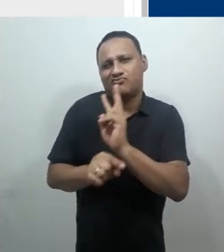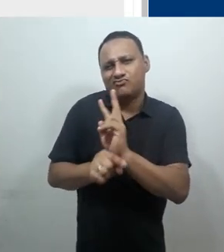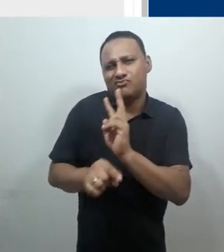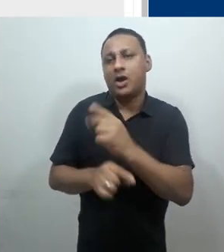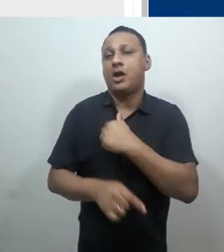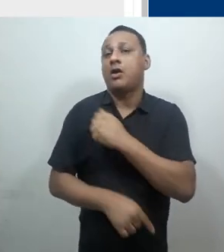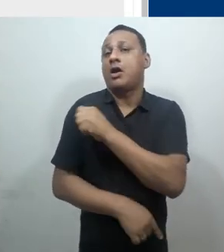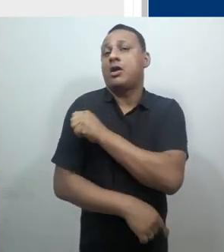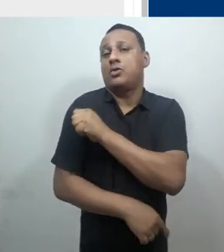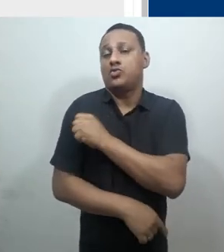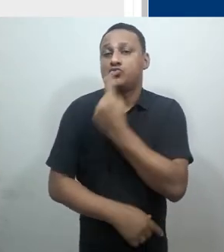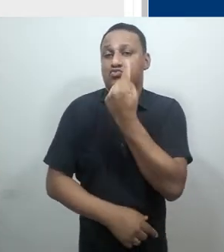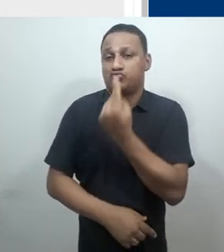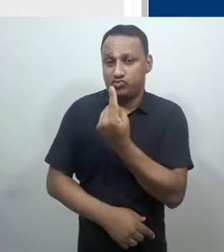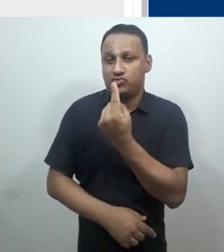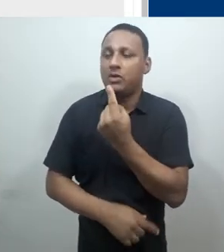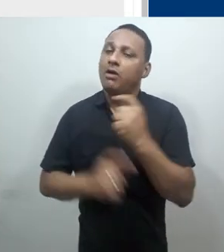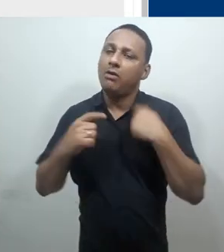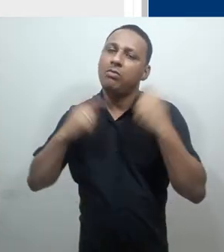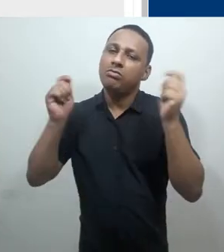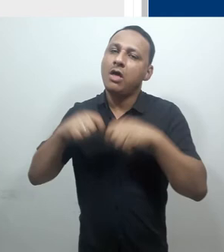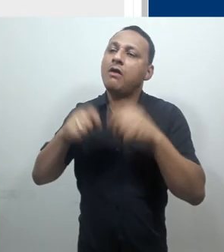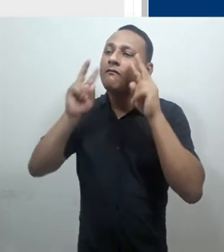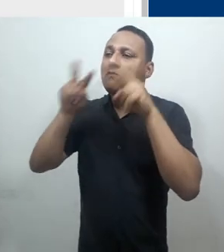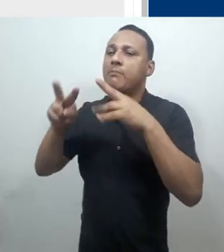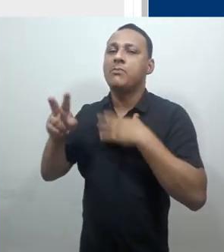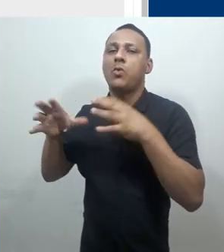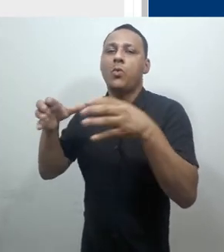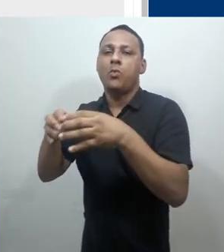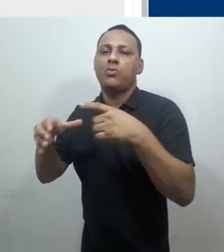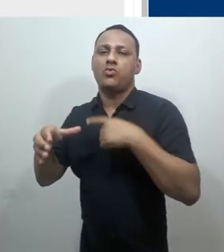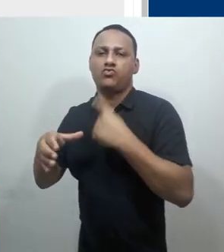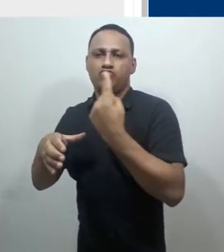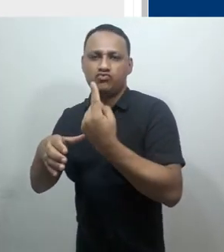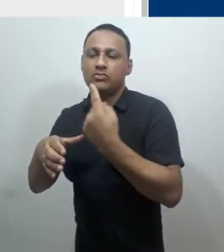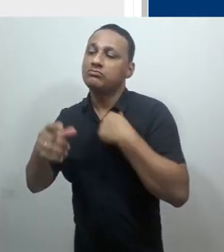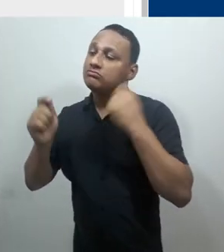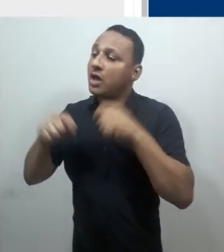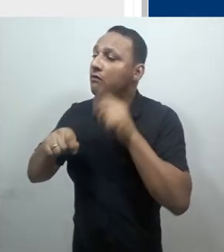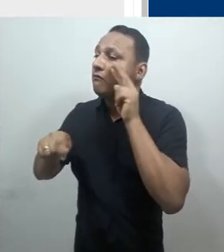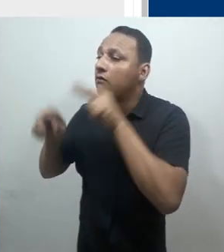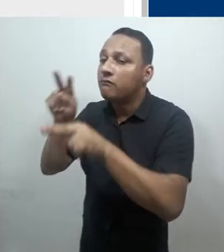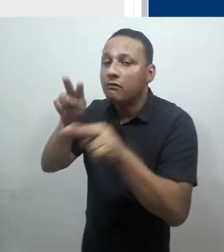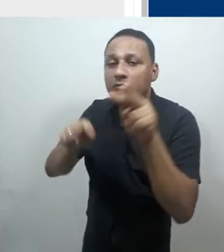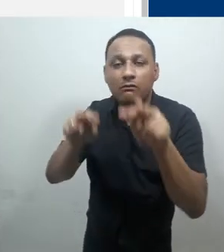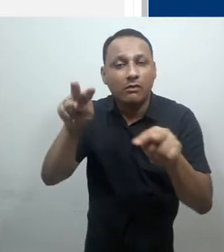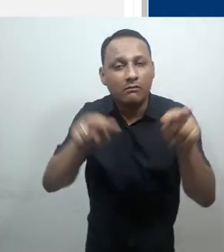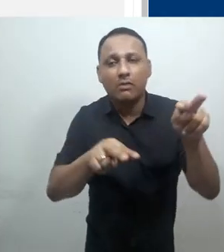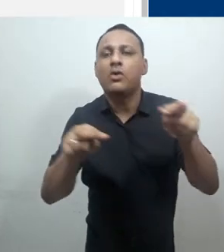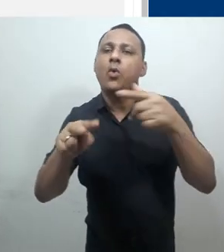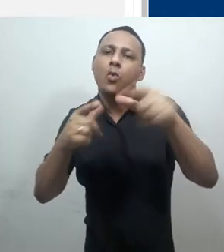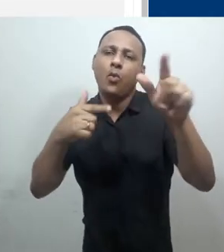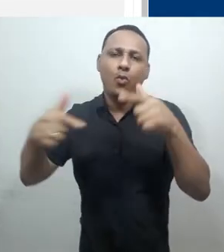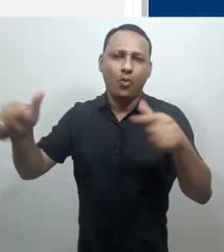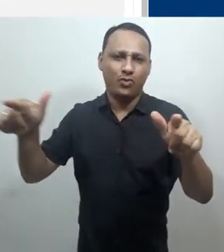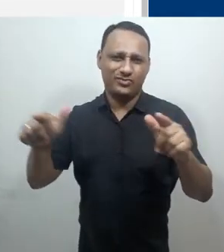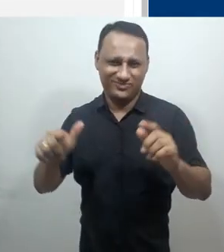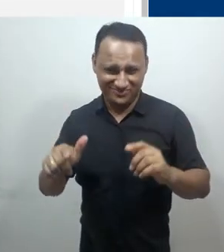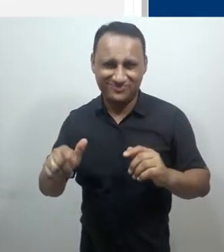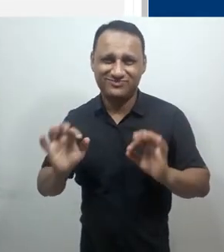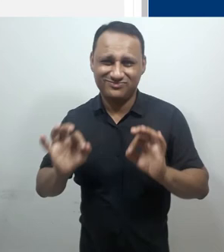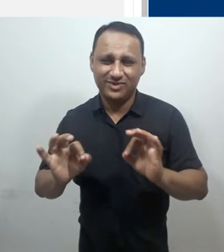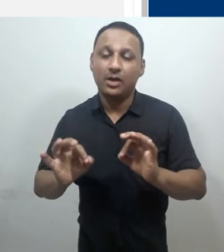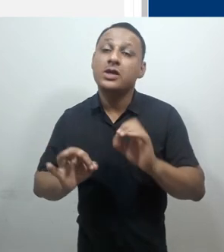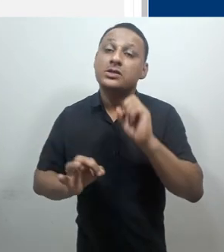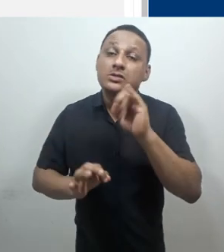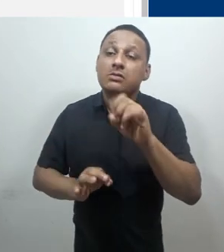estou agindo como um aluno 1. E eu posso ver todos os usuários do grupo 1, que são o meu próprio usuário e o